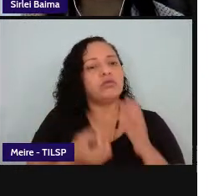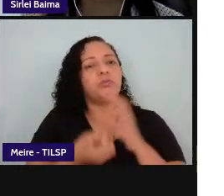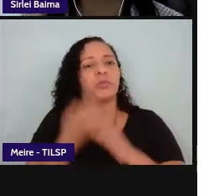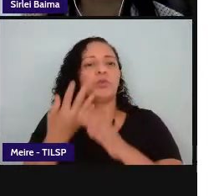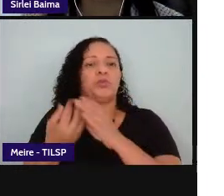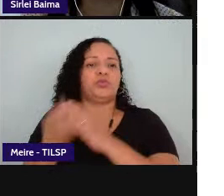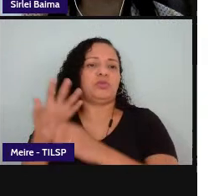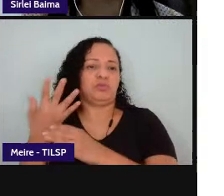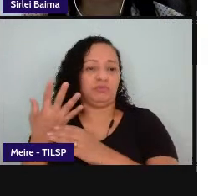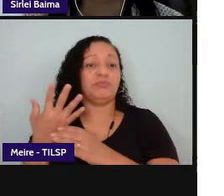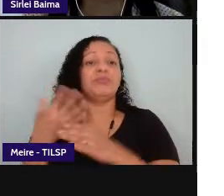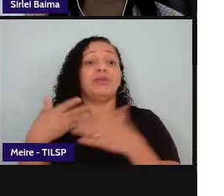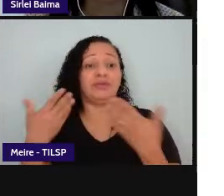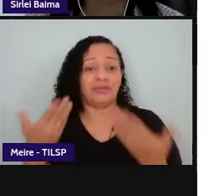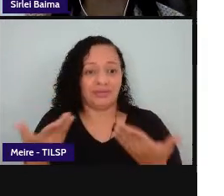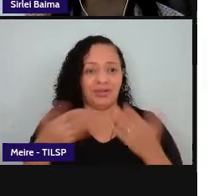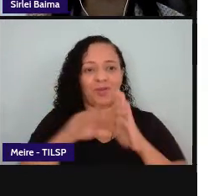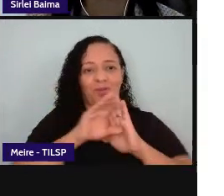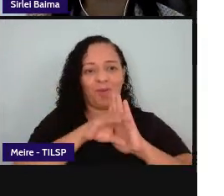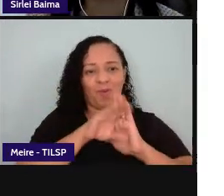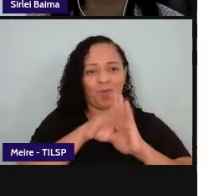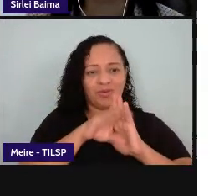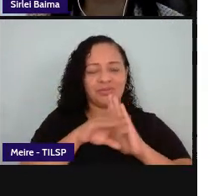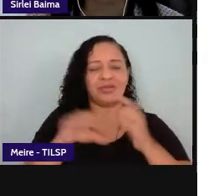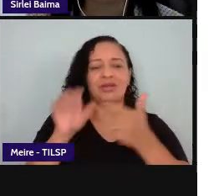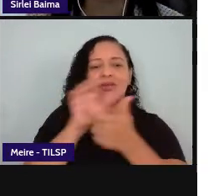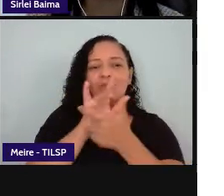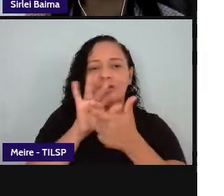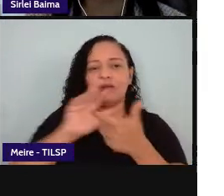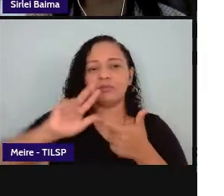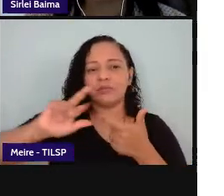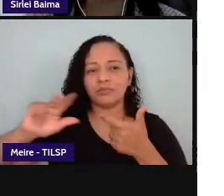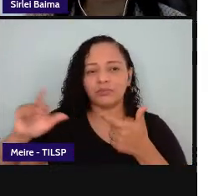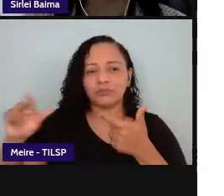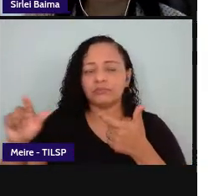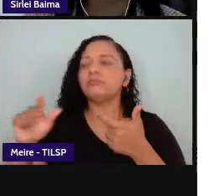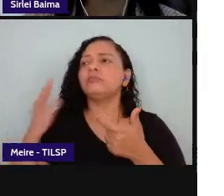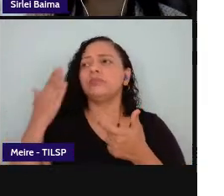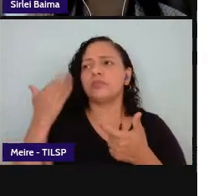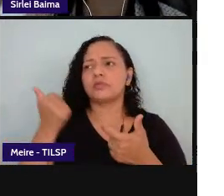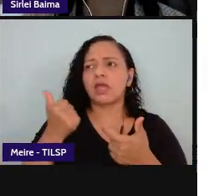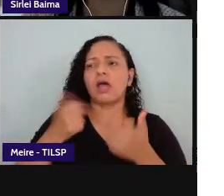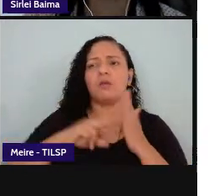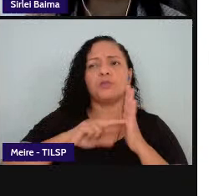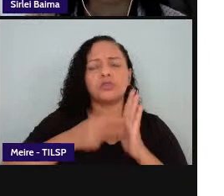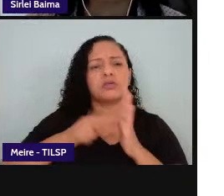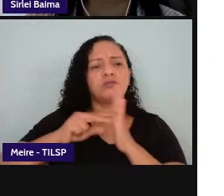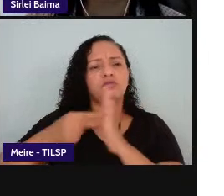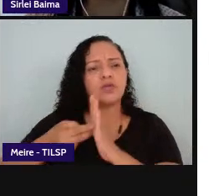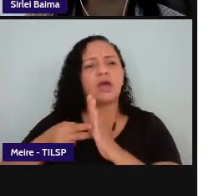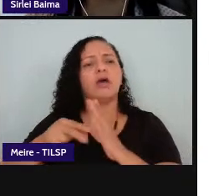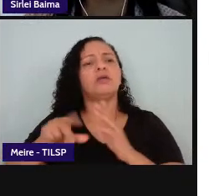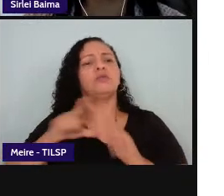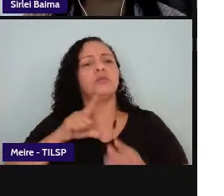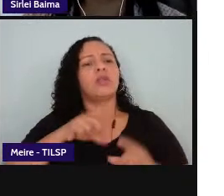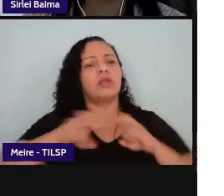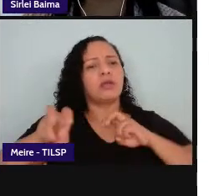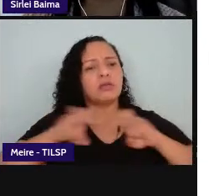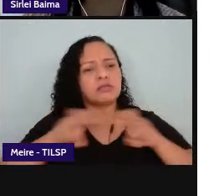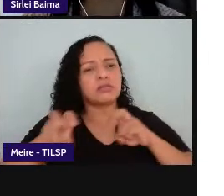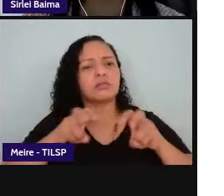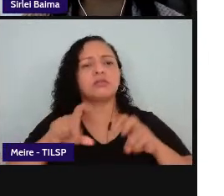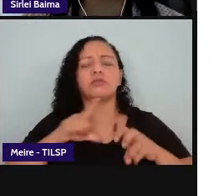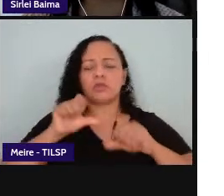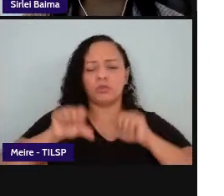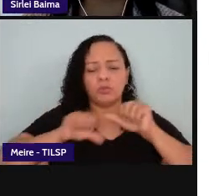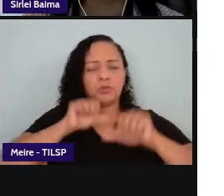lógica dos multiletramentos é aquela que reconhece a criação de significado é um processo ativo é um processo transformador é